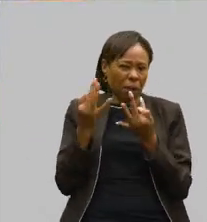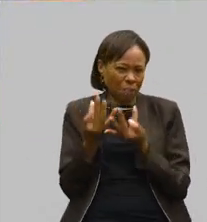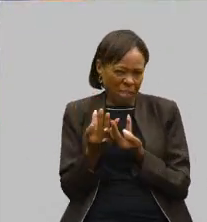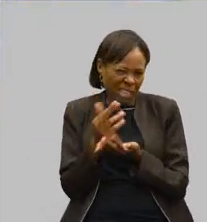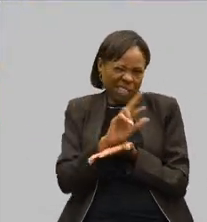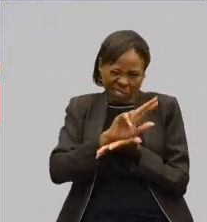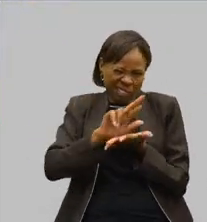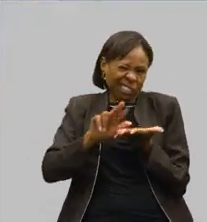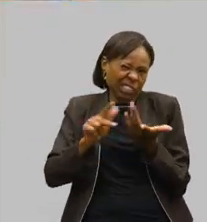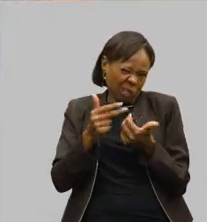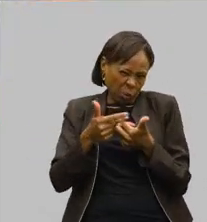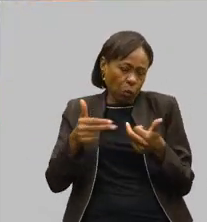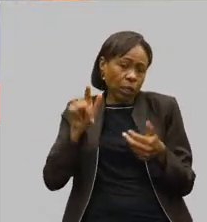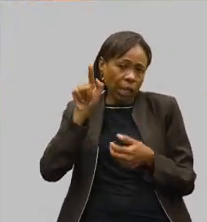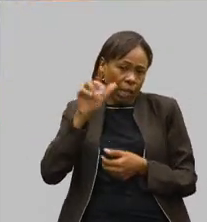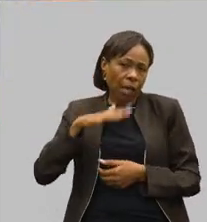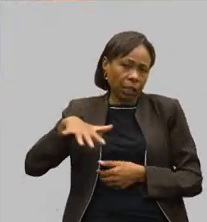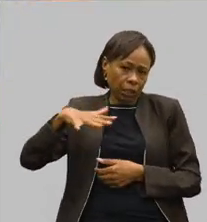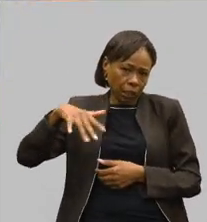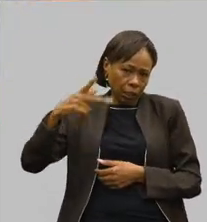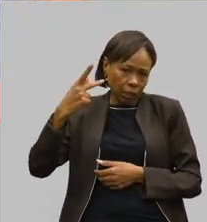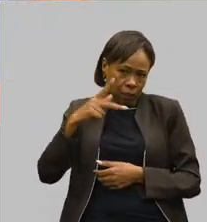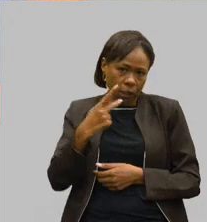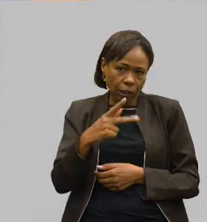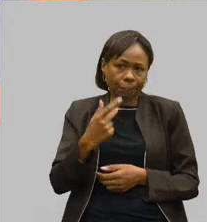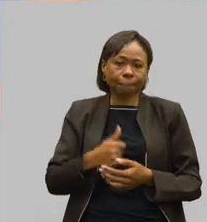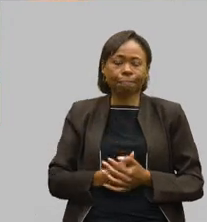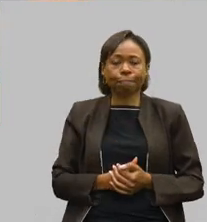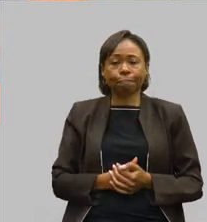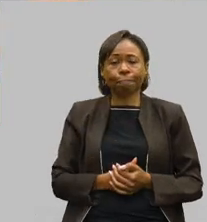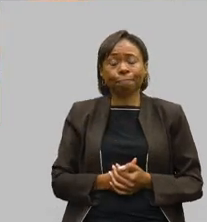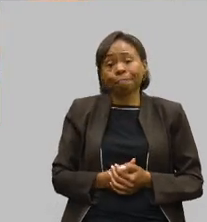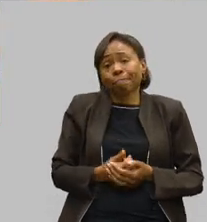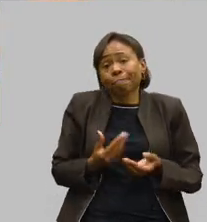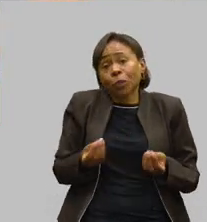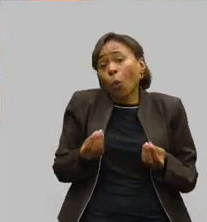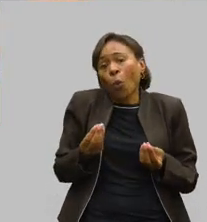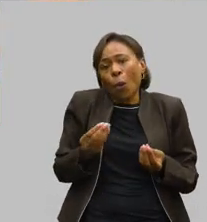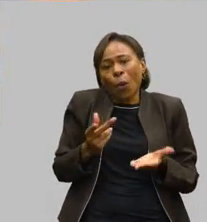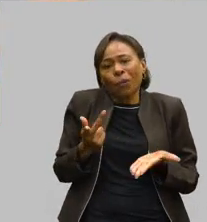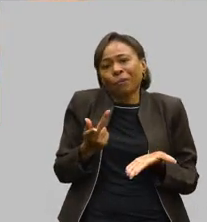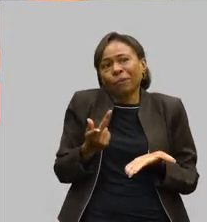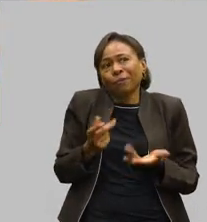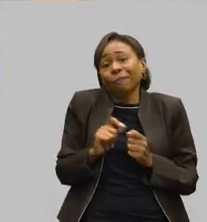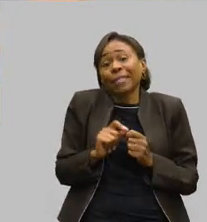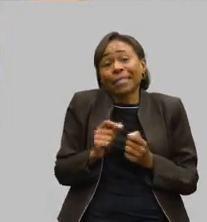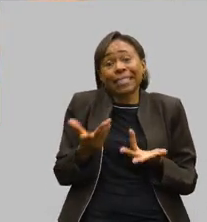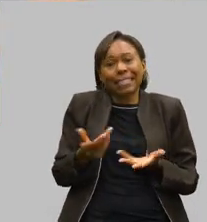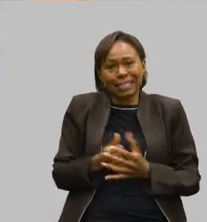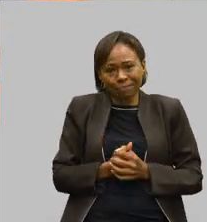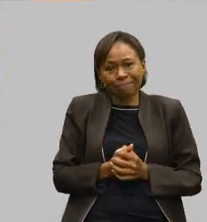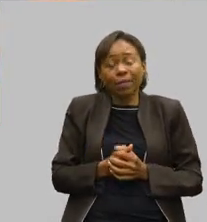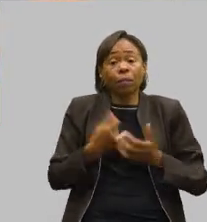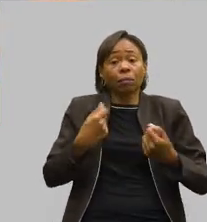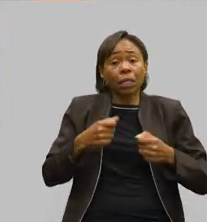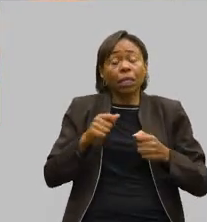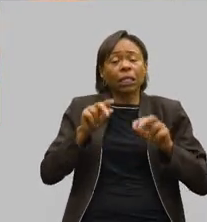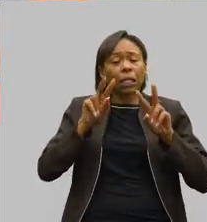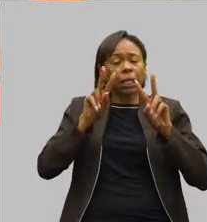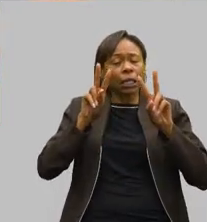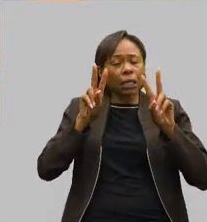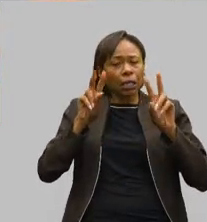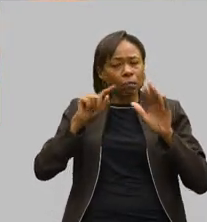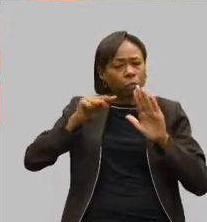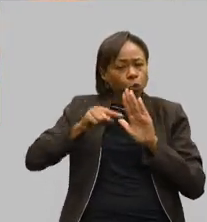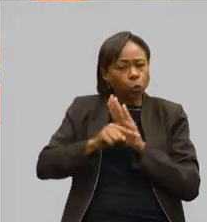ou lá na região dele. O que é que nós temos que fazer? É uma discussão que tem que ser mais profunda. Tem